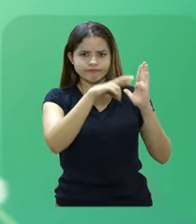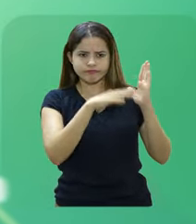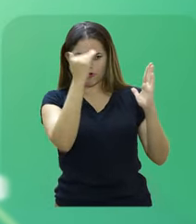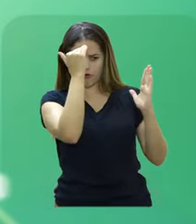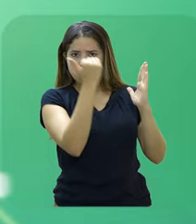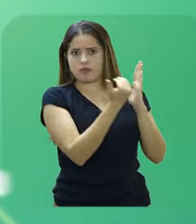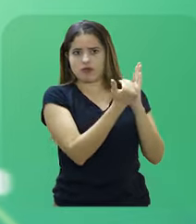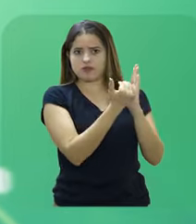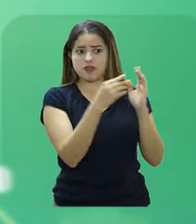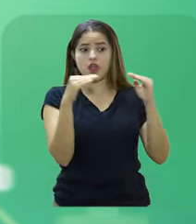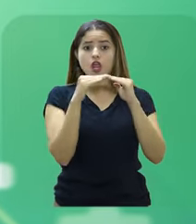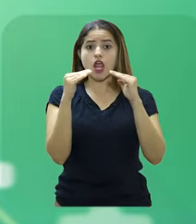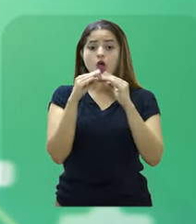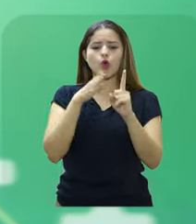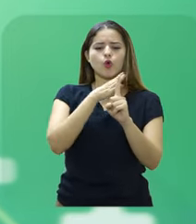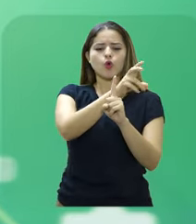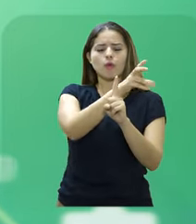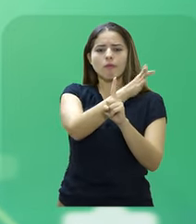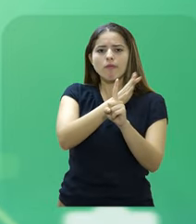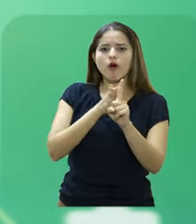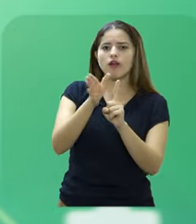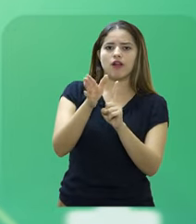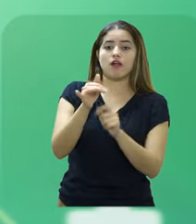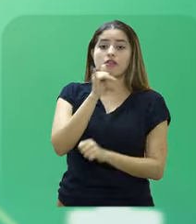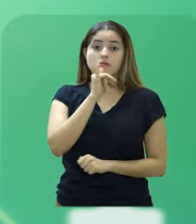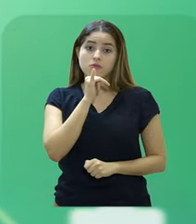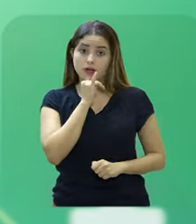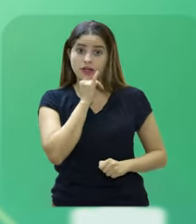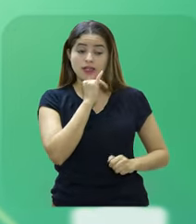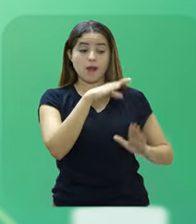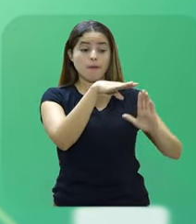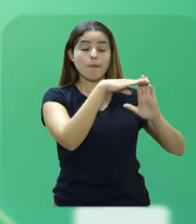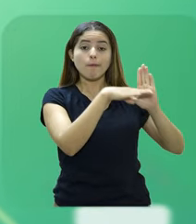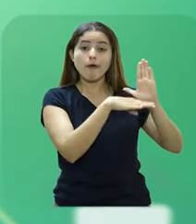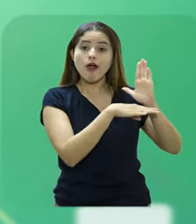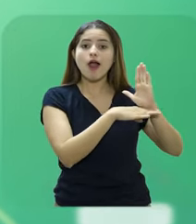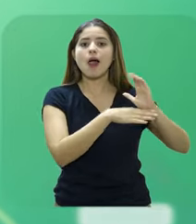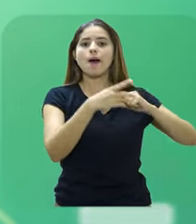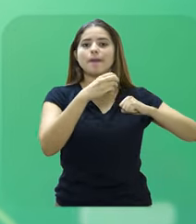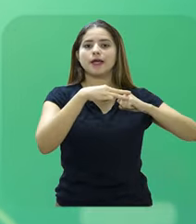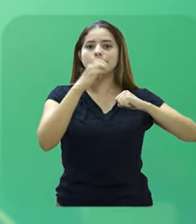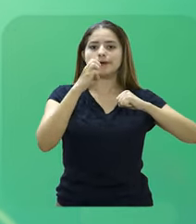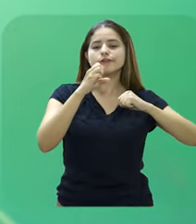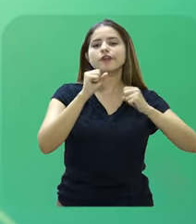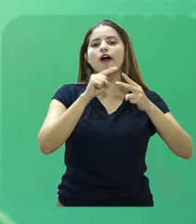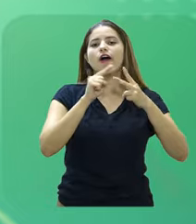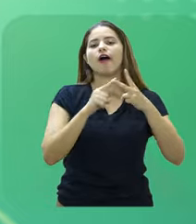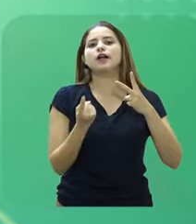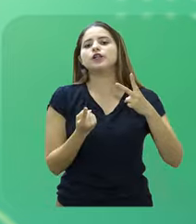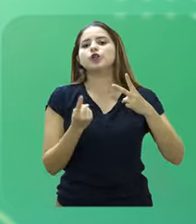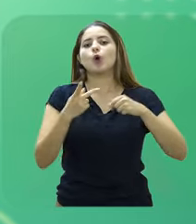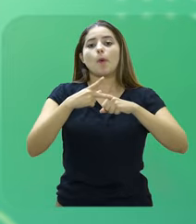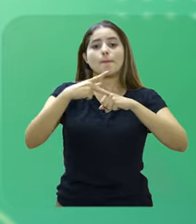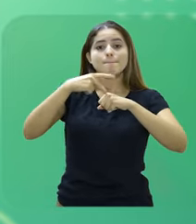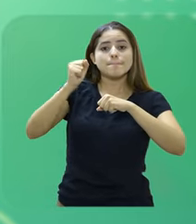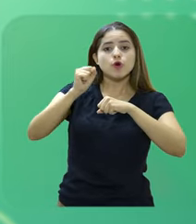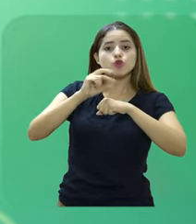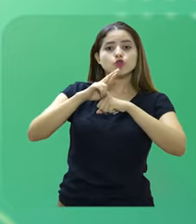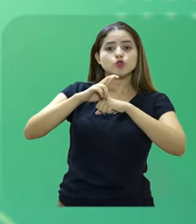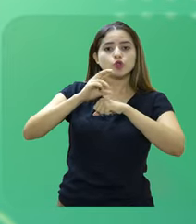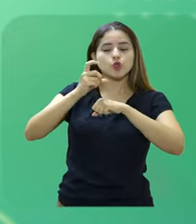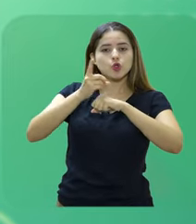normativas vigentes para a participação, de acordo com a sua modalidade de execução. Por exemplo,